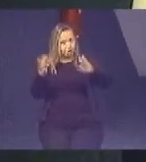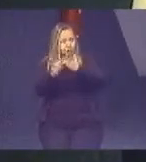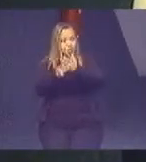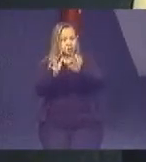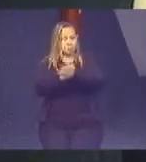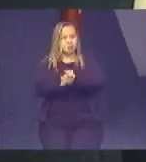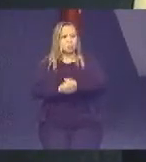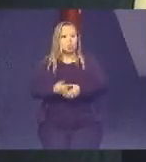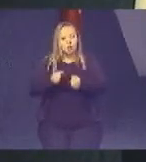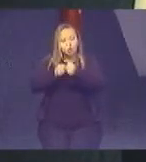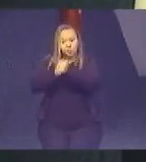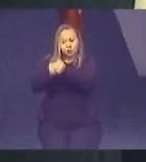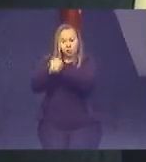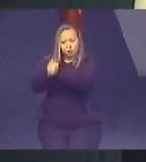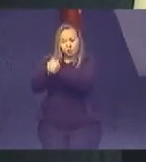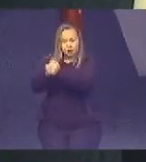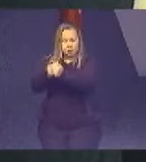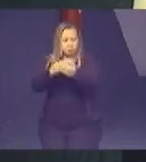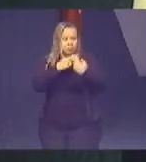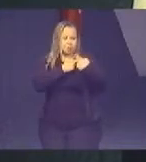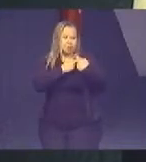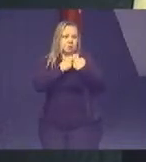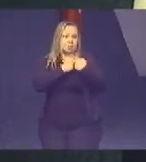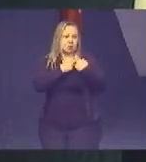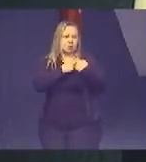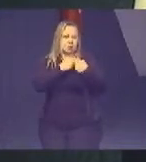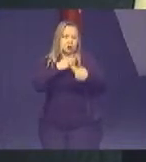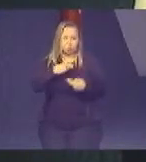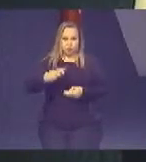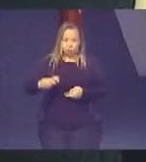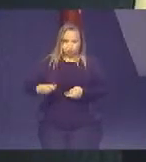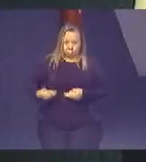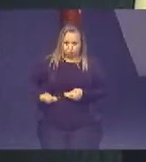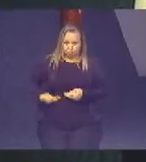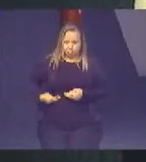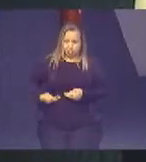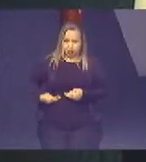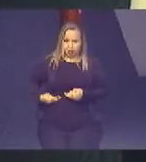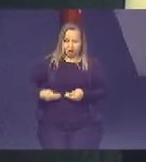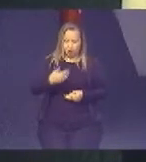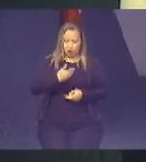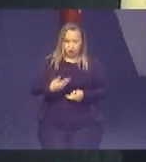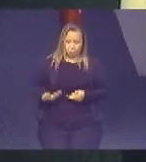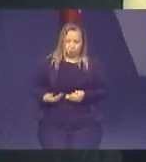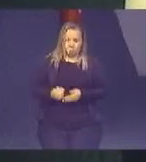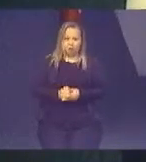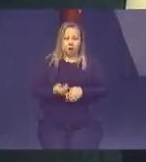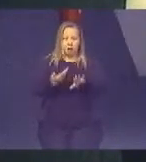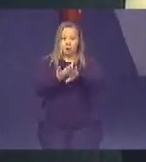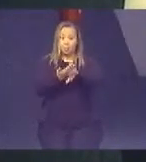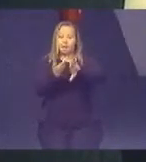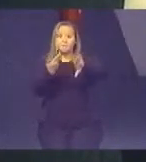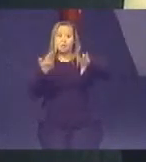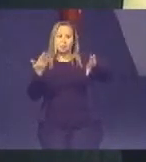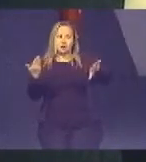representante do Ministério Público, e essa ação foi cumprida na hora e ela foi afastada,